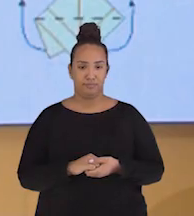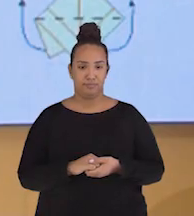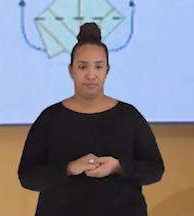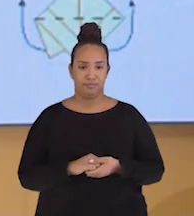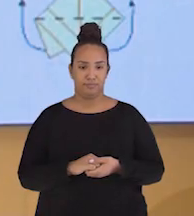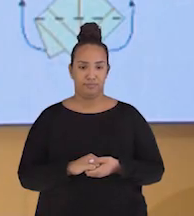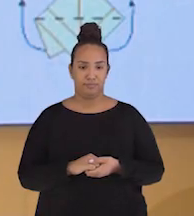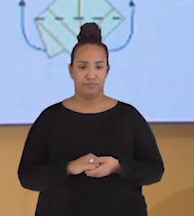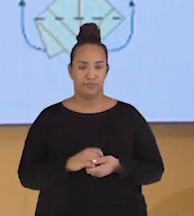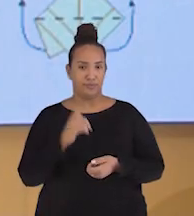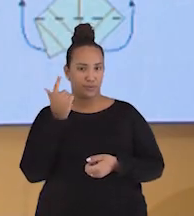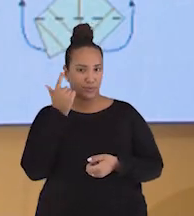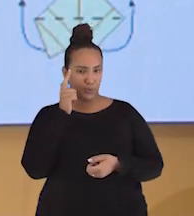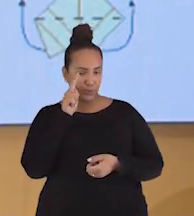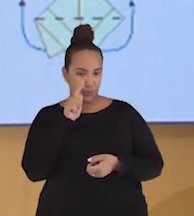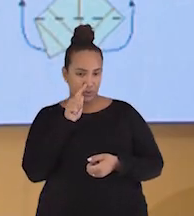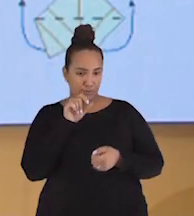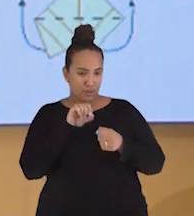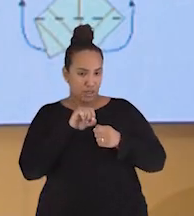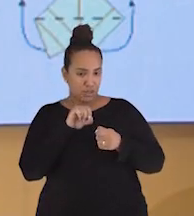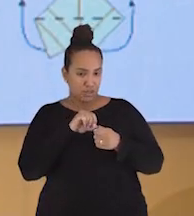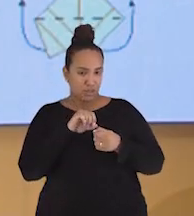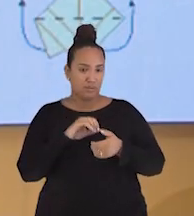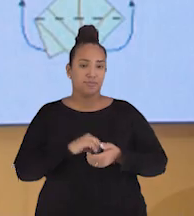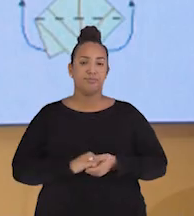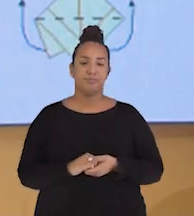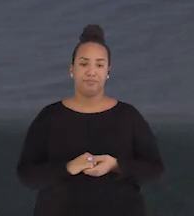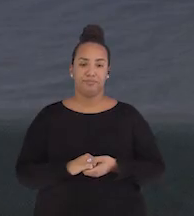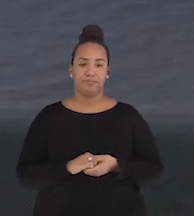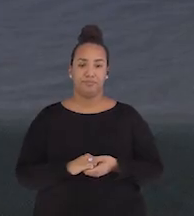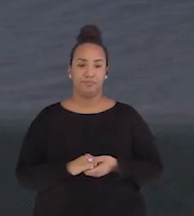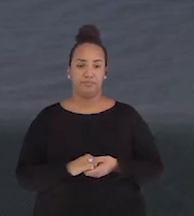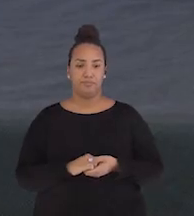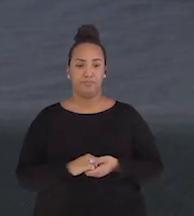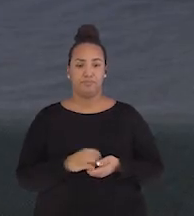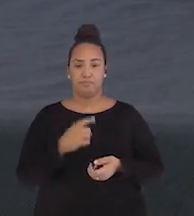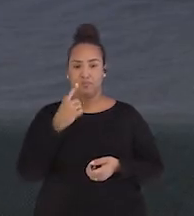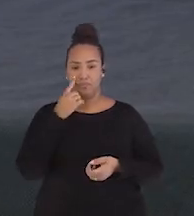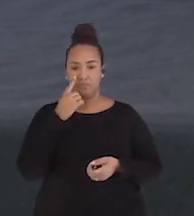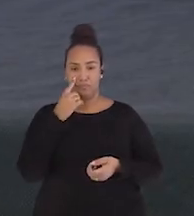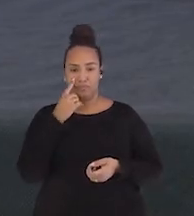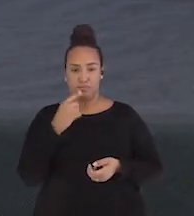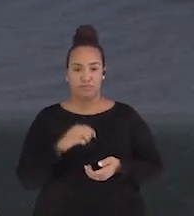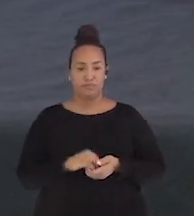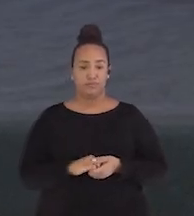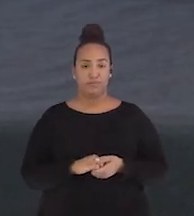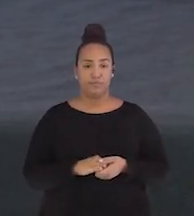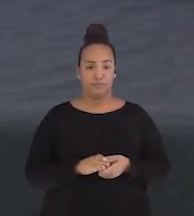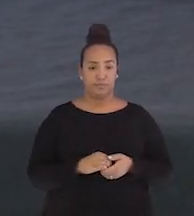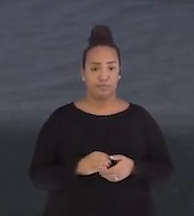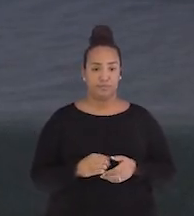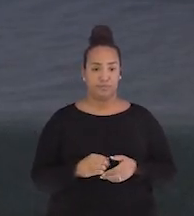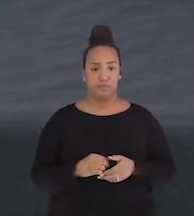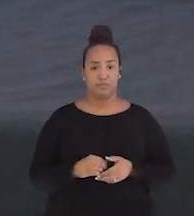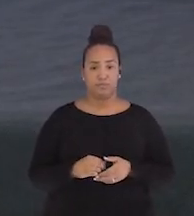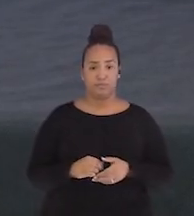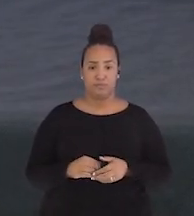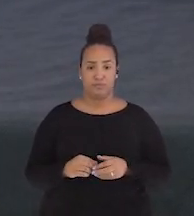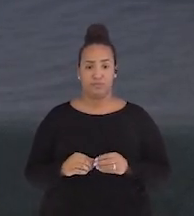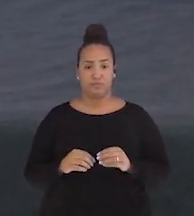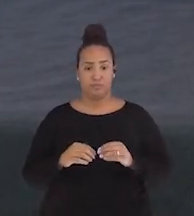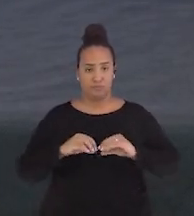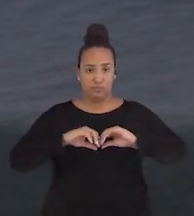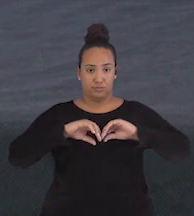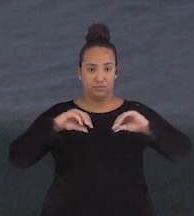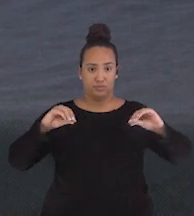Então, conseguindo acompanhar? Depois, você abre e dobra